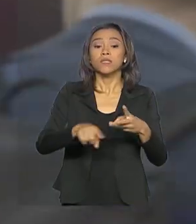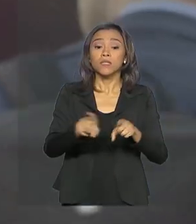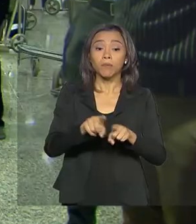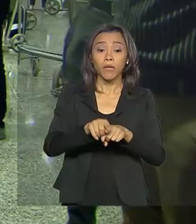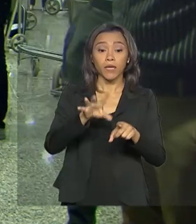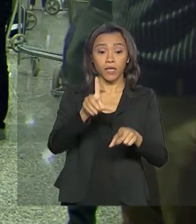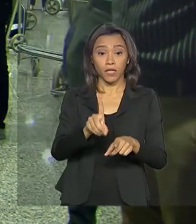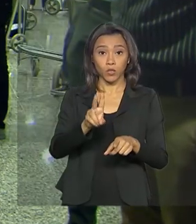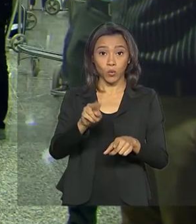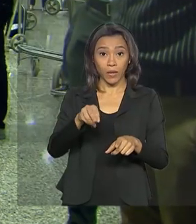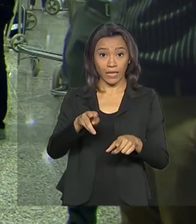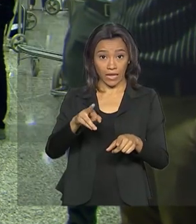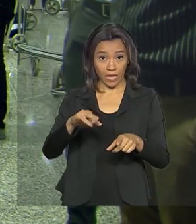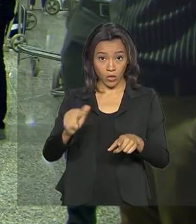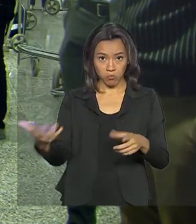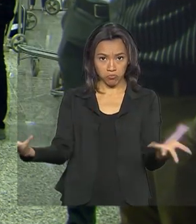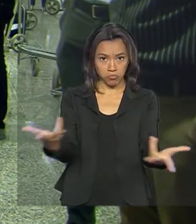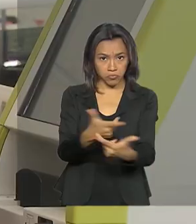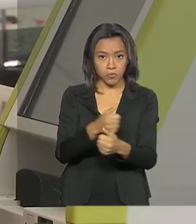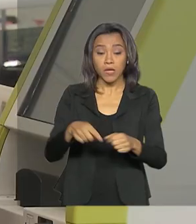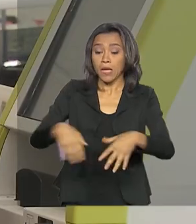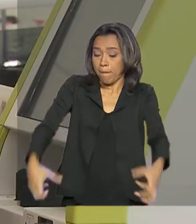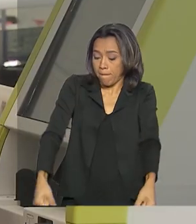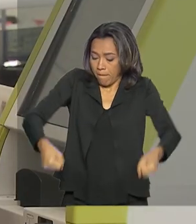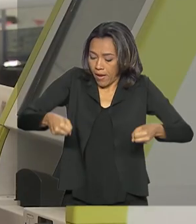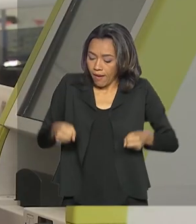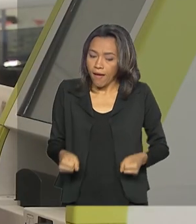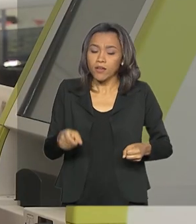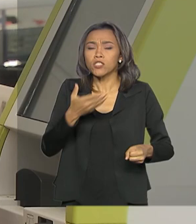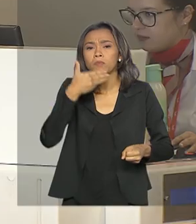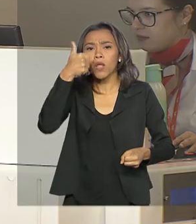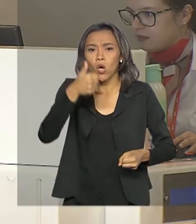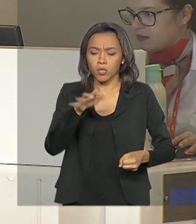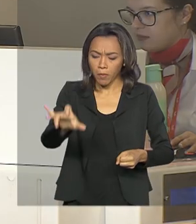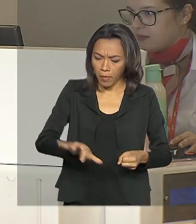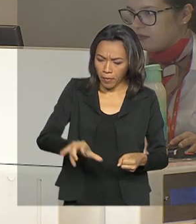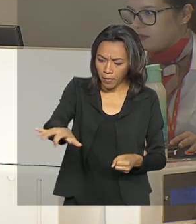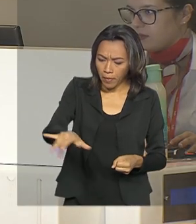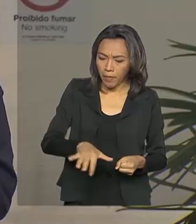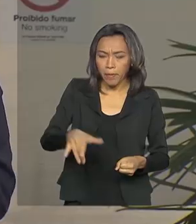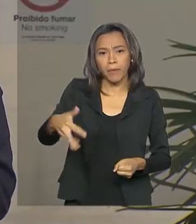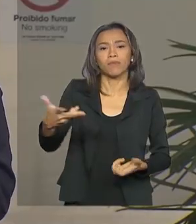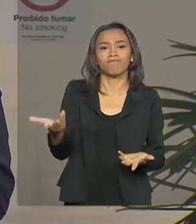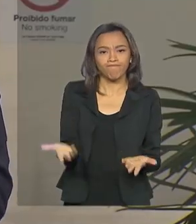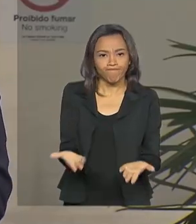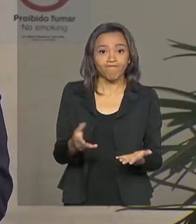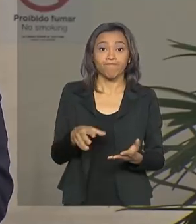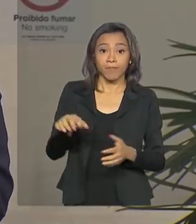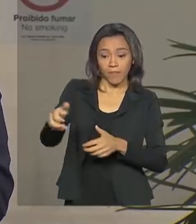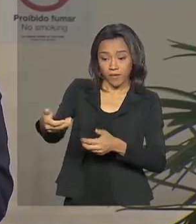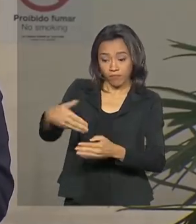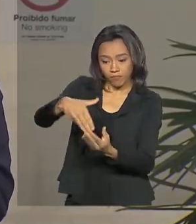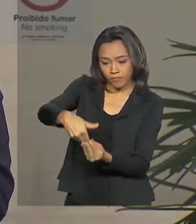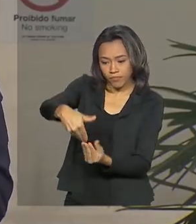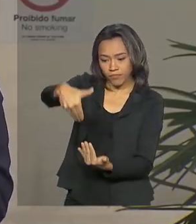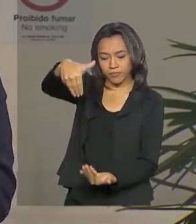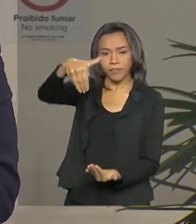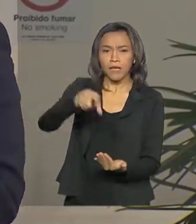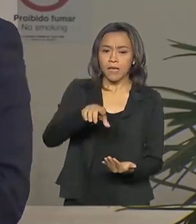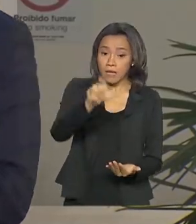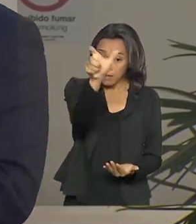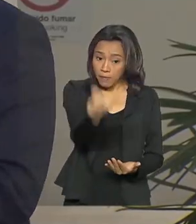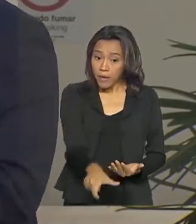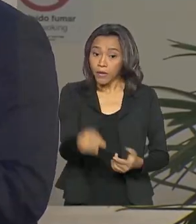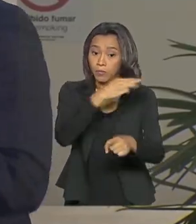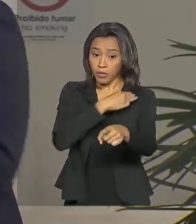eficientes, restituição de bagagem e melhores serviços aos passageiros. Para o Ministro da Infraestrutura, o setor